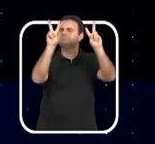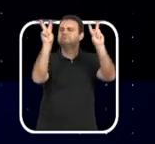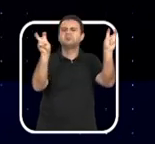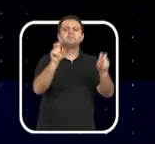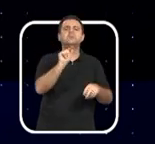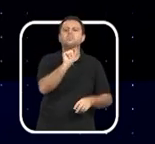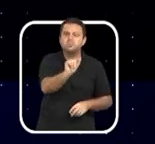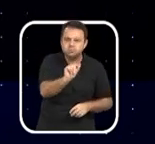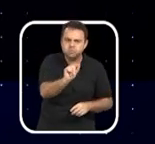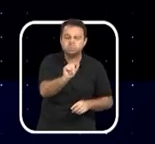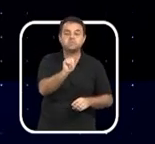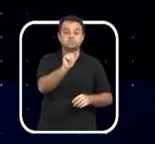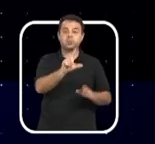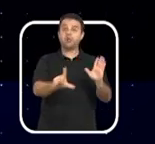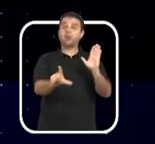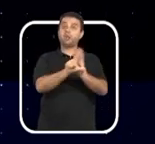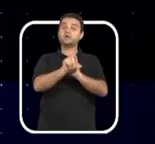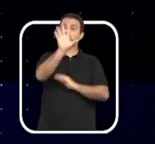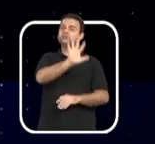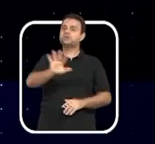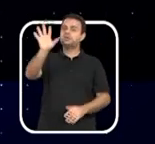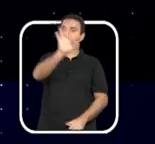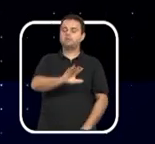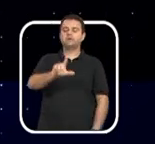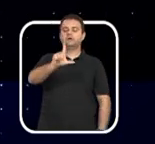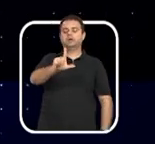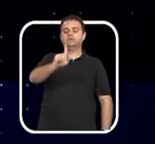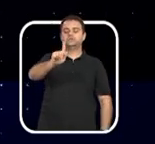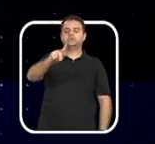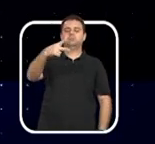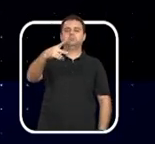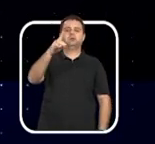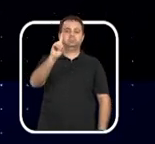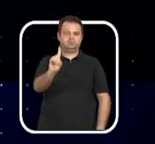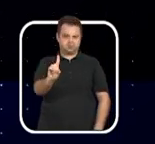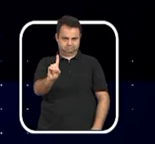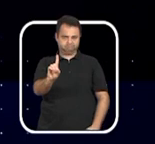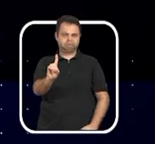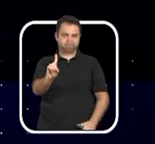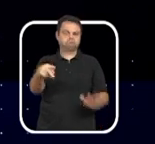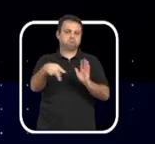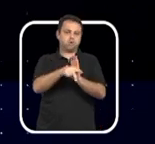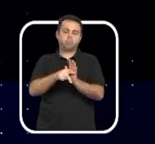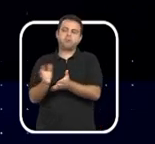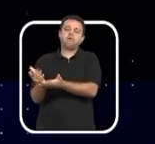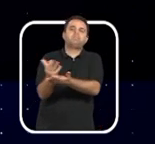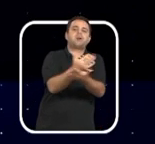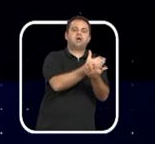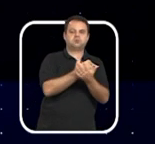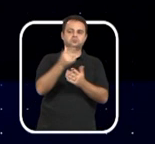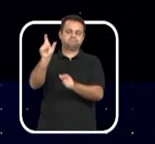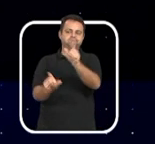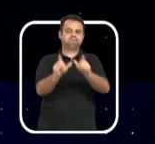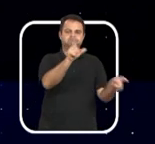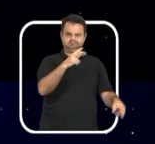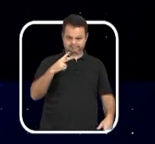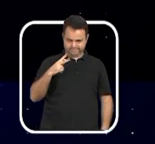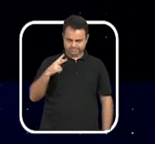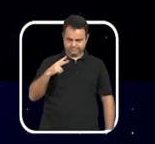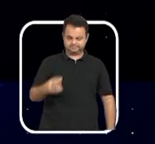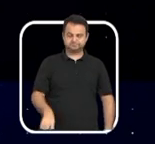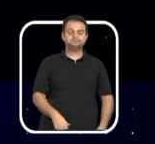a aplicação da Lei Geral de Proteção de Dados Pessoais. E o terceiro projeto de